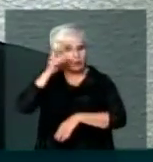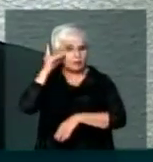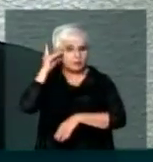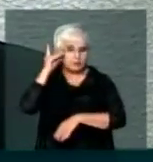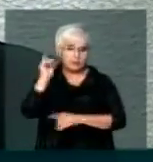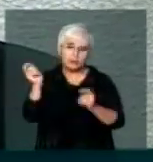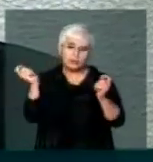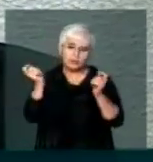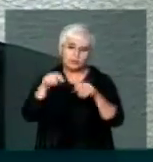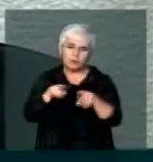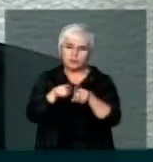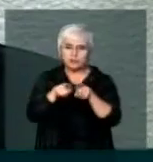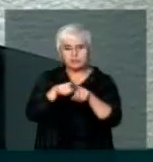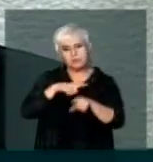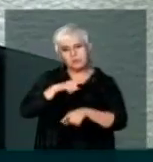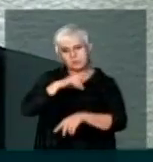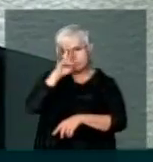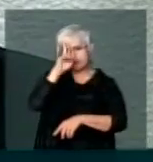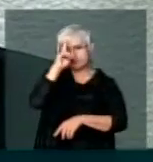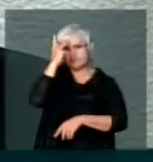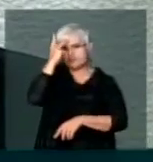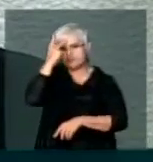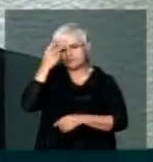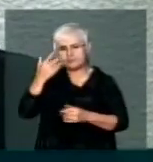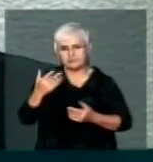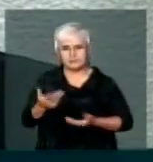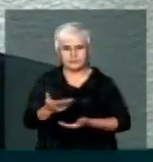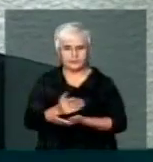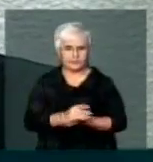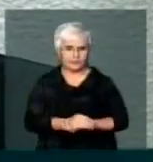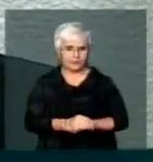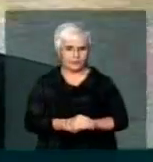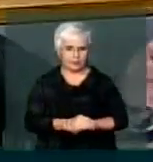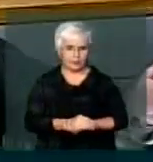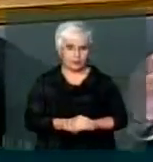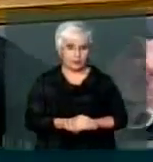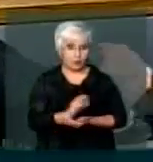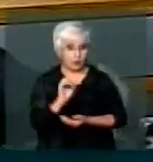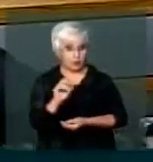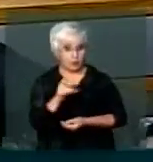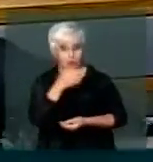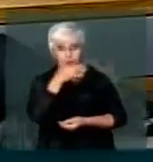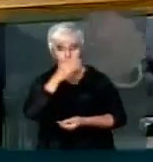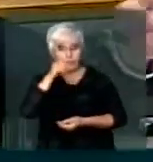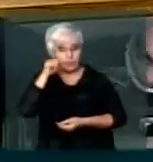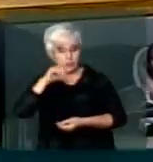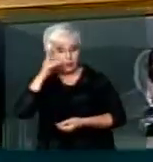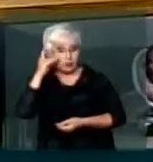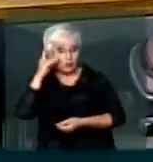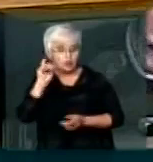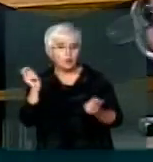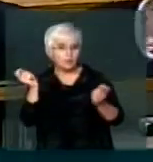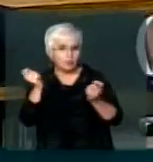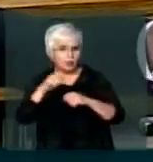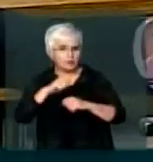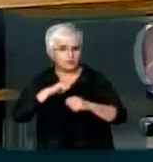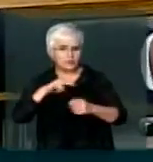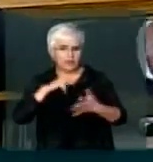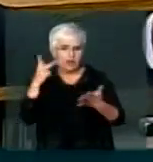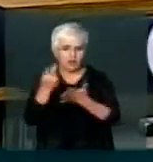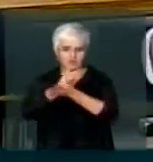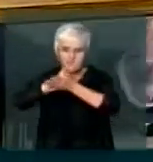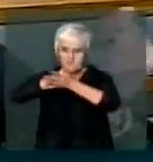pode perfeitamente estar equivocada Isso, é isso que digo Ou seja, a opinião equivocada dela pode ter causado uma série de sabores